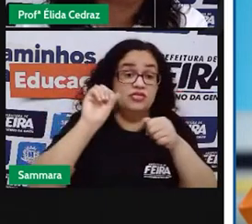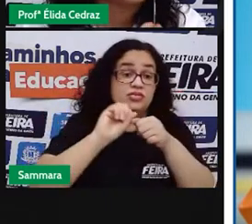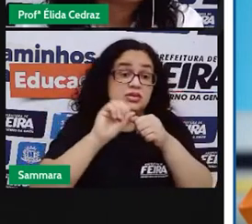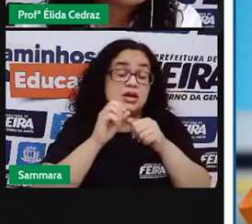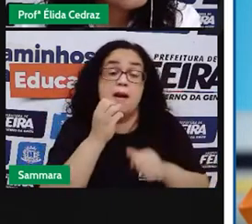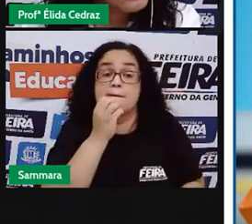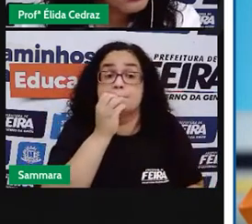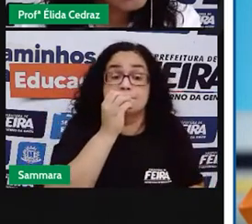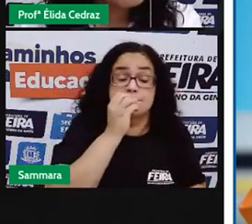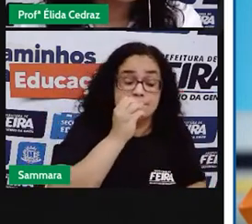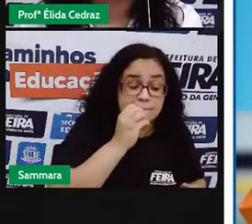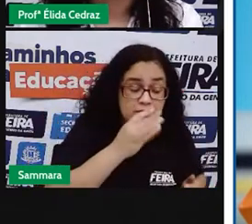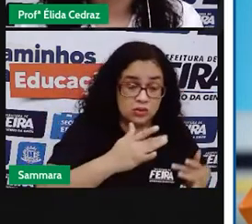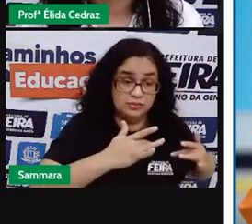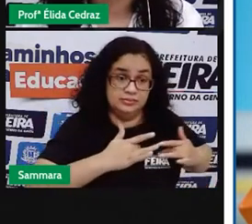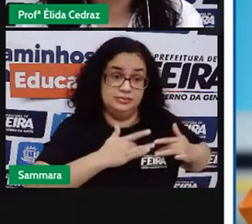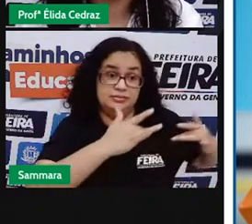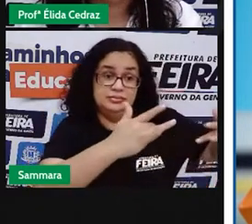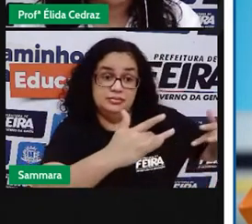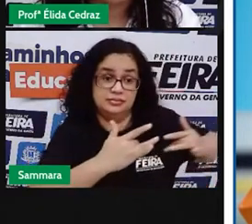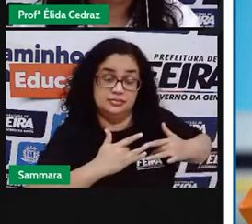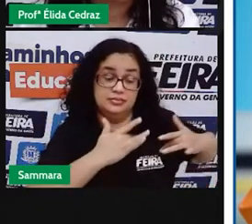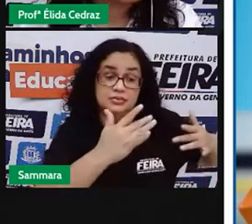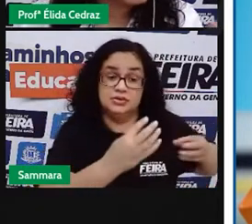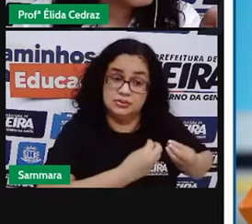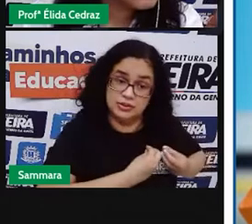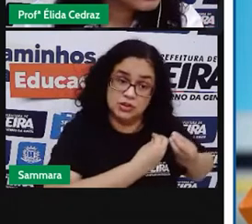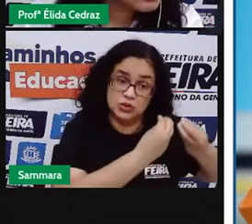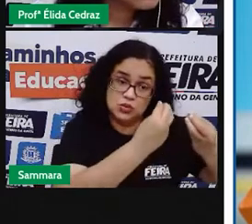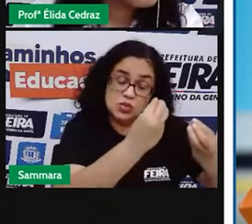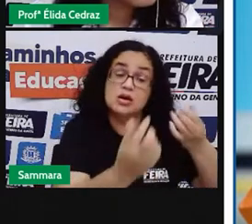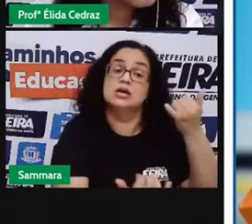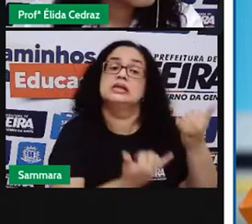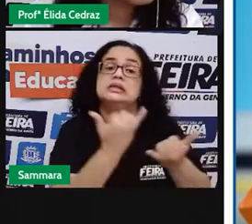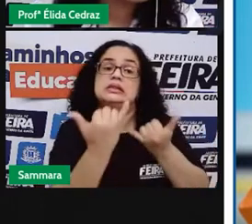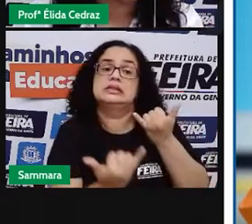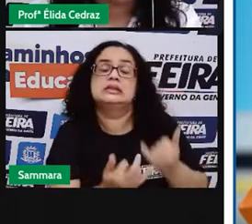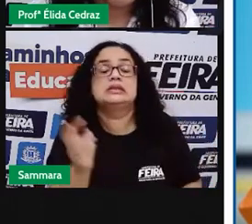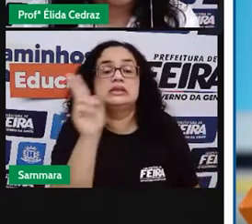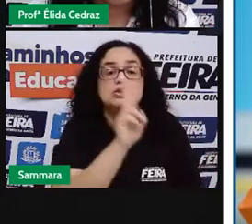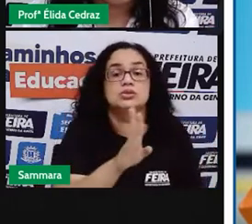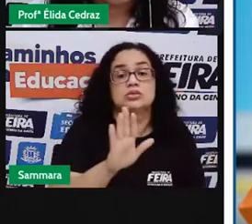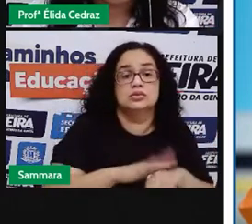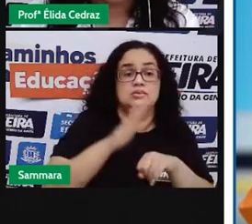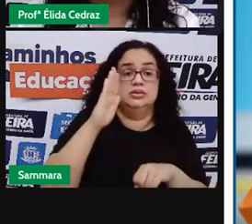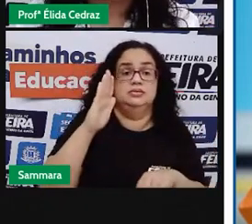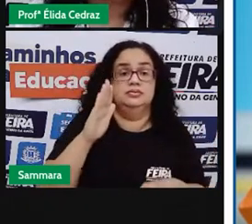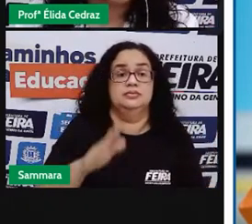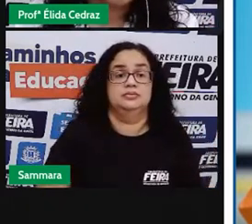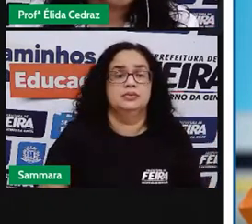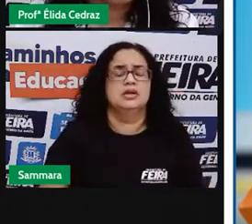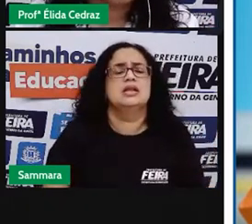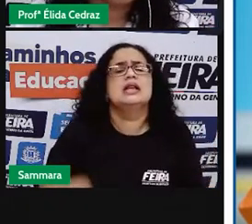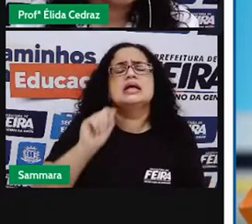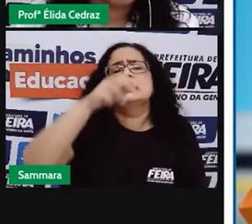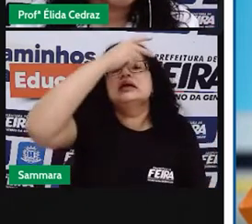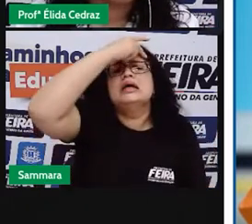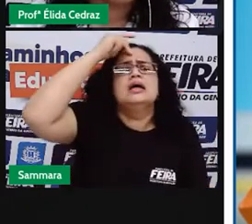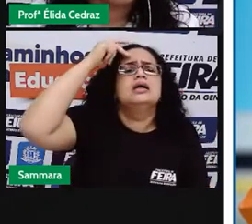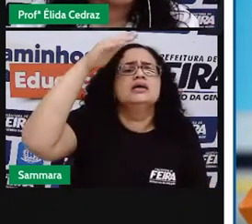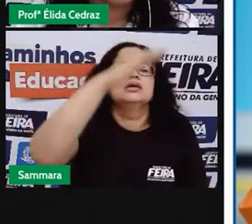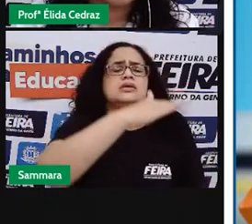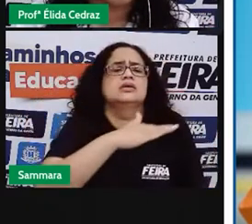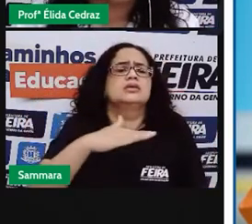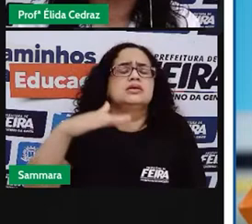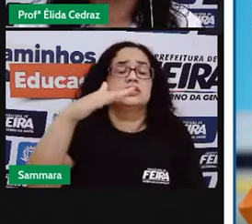uma doação de brinquedos que não se usa mais. Quem é o público